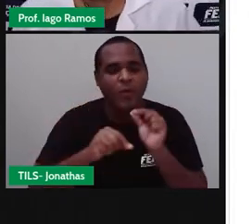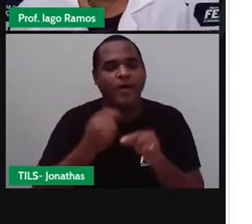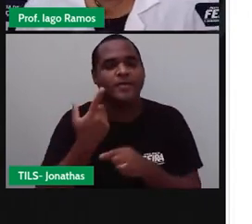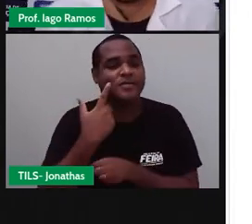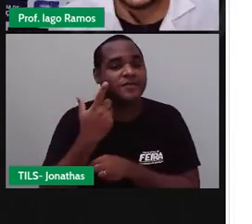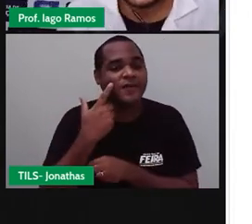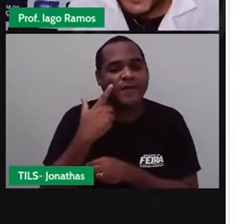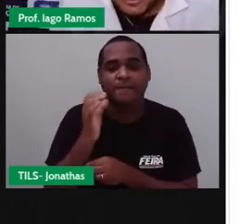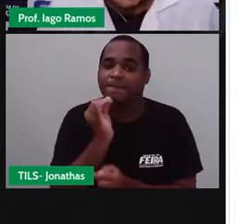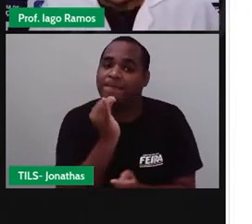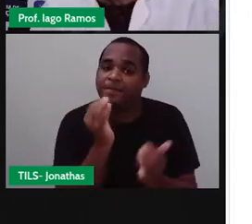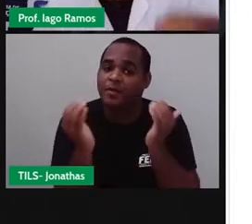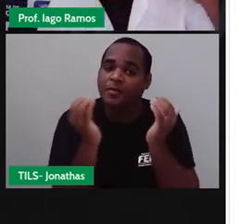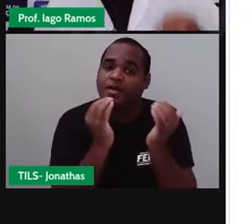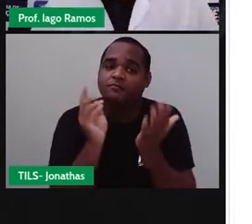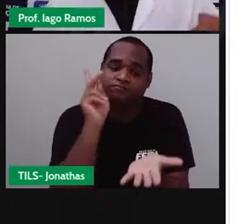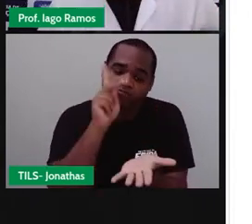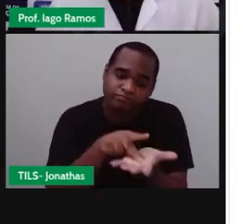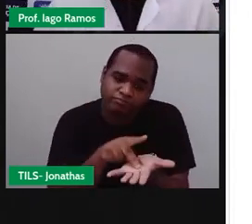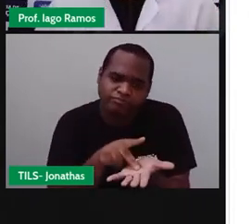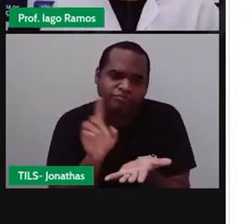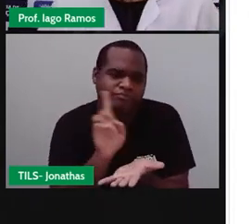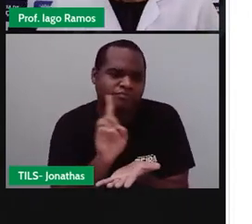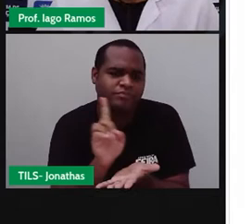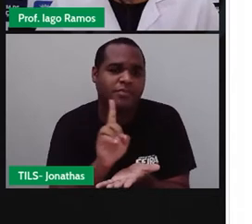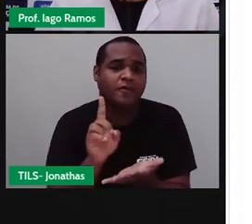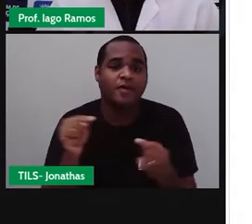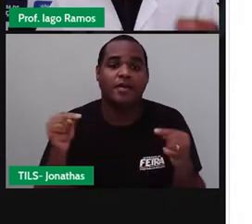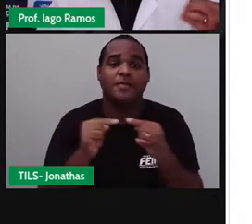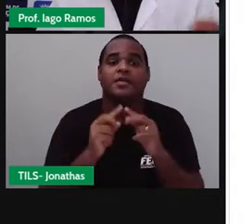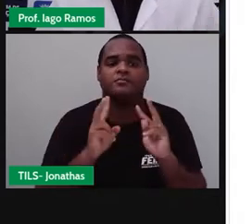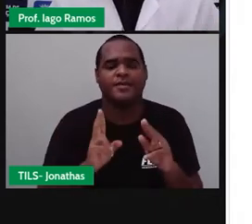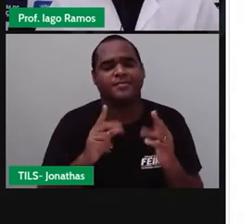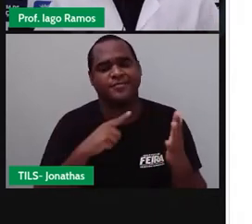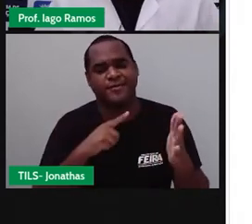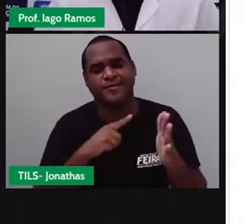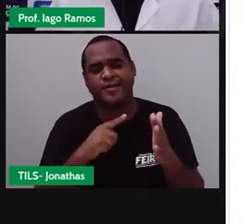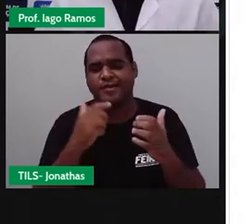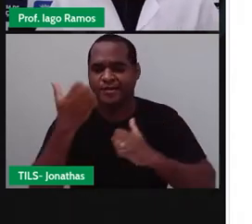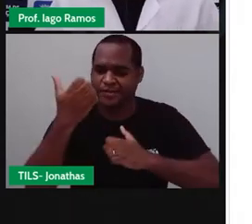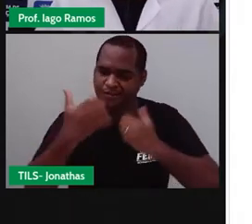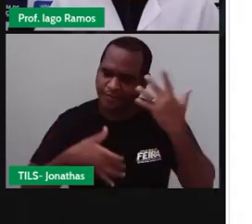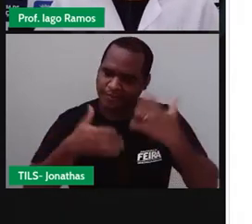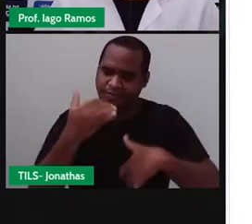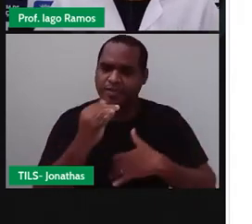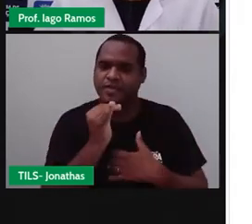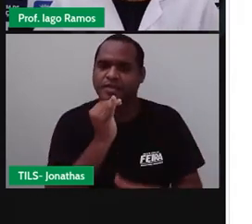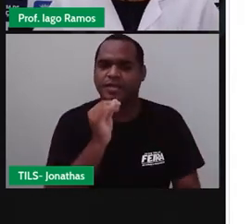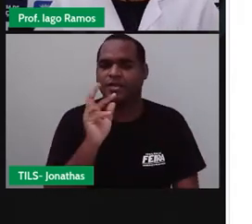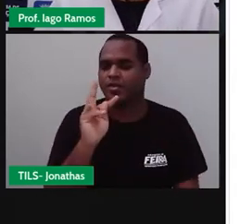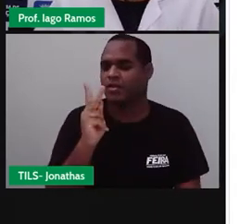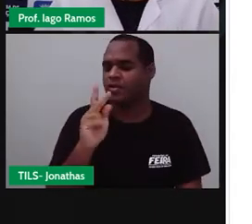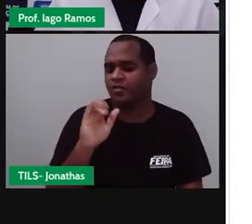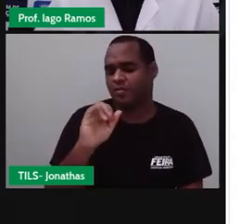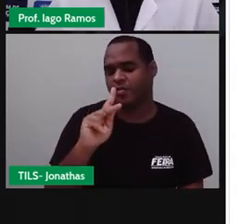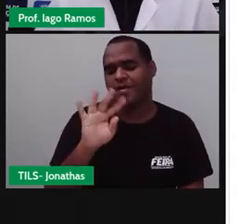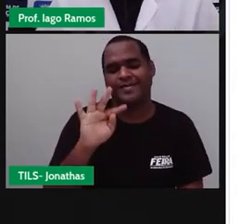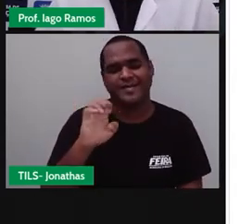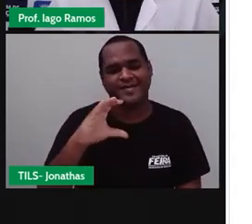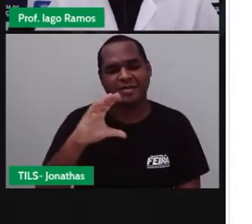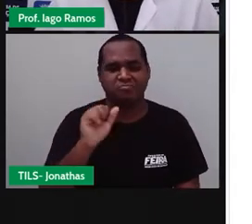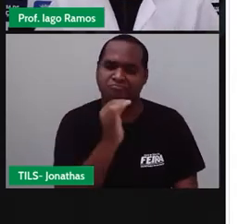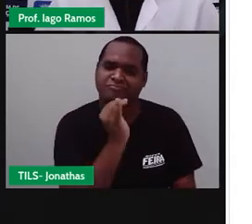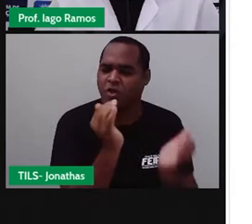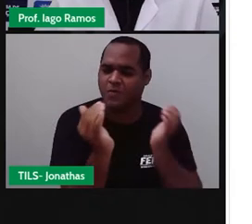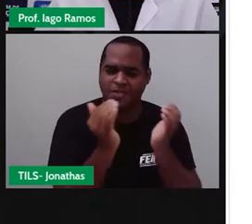hipotética. Eu sempre faço questão de dizer quando é que a situação é hipotética, né? Quando a